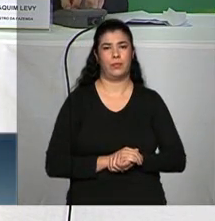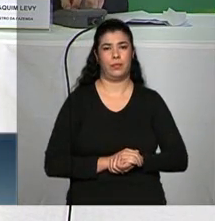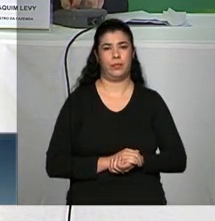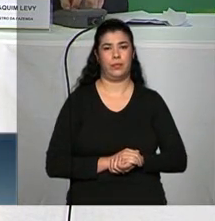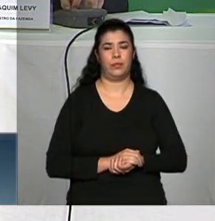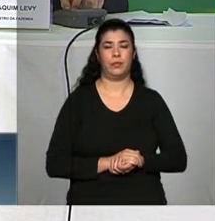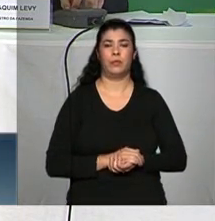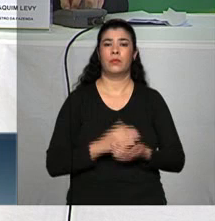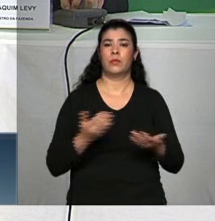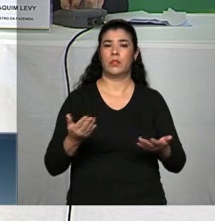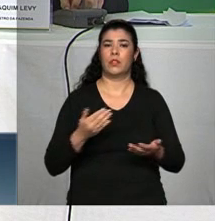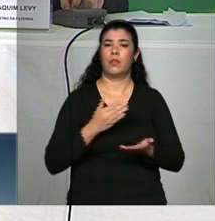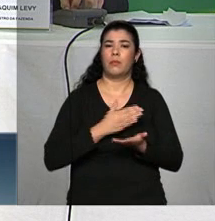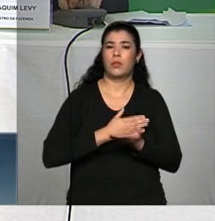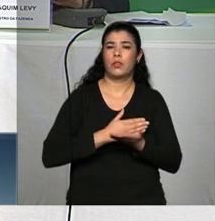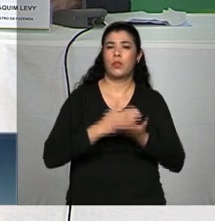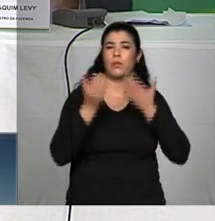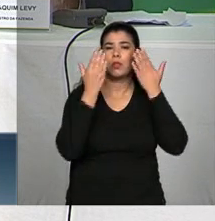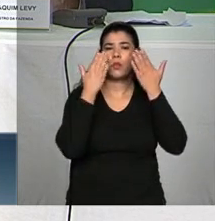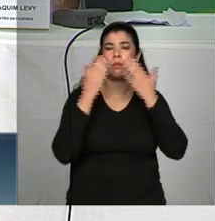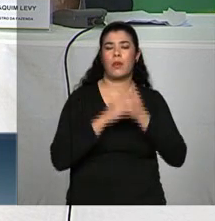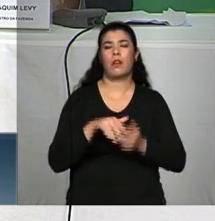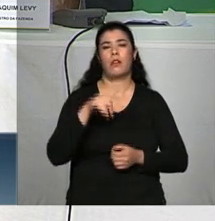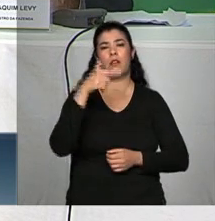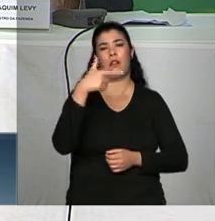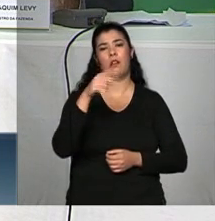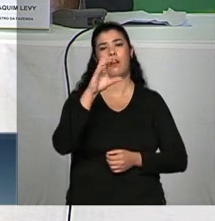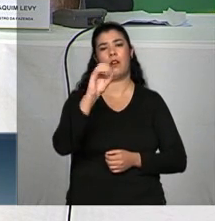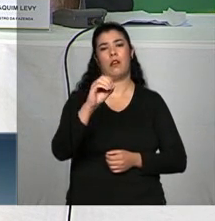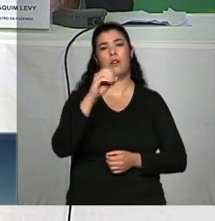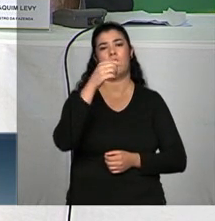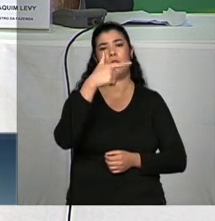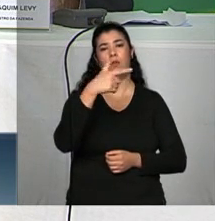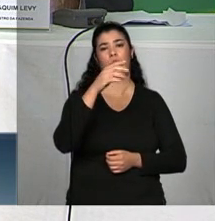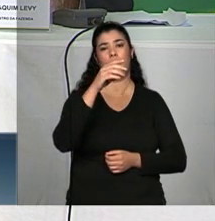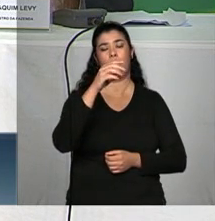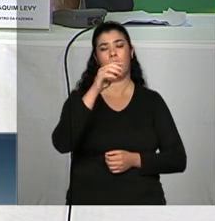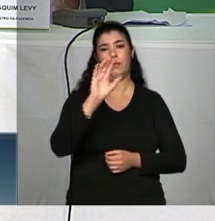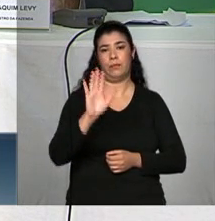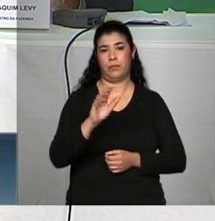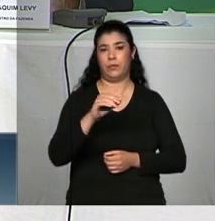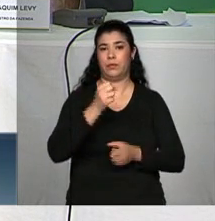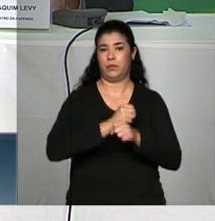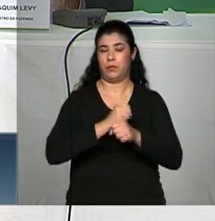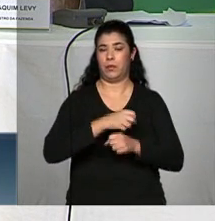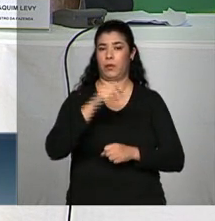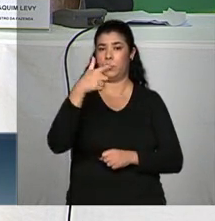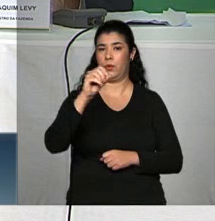Até a partir da década de 2030 você começa a verificar isso, já chega a 0,5%.